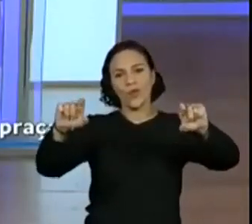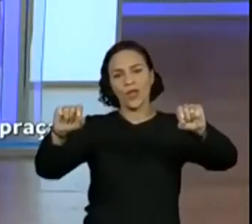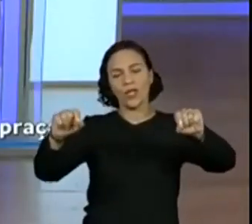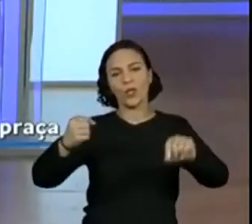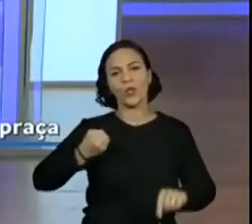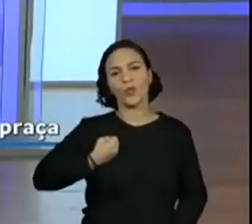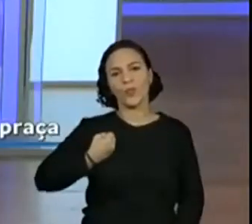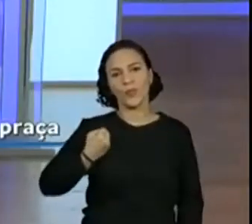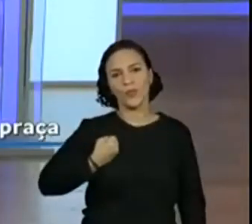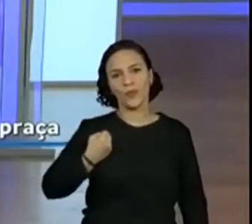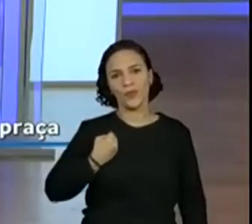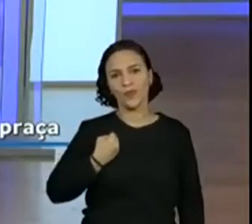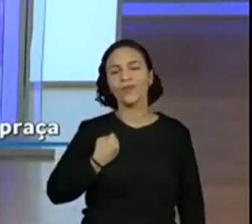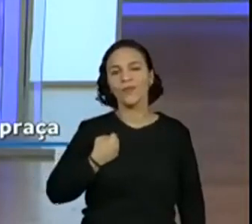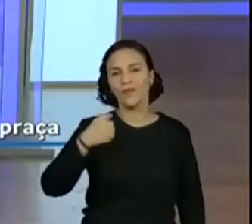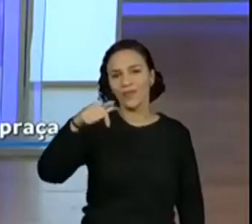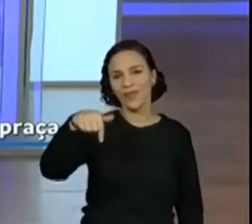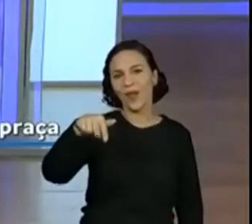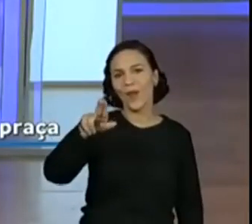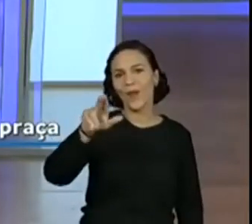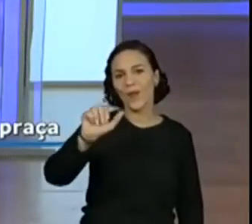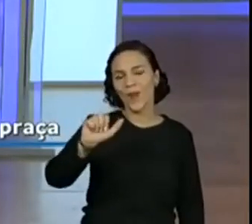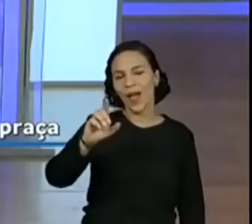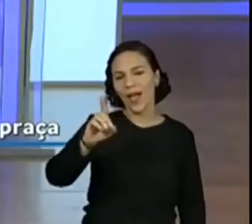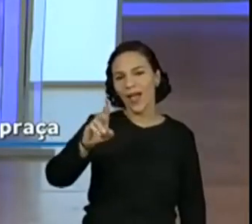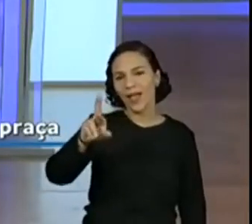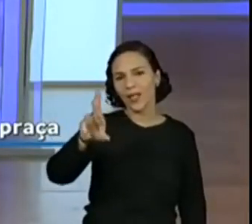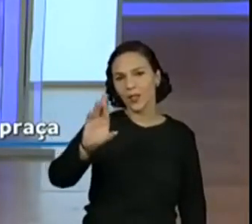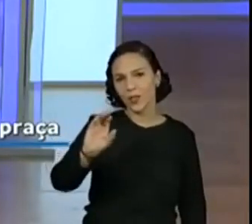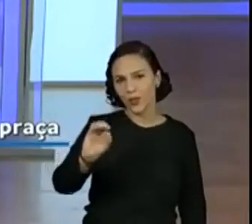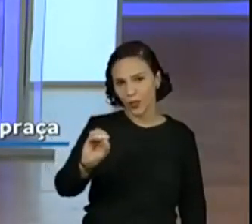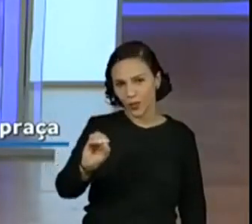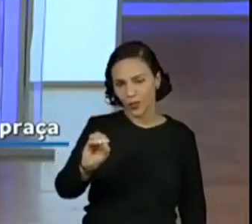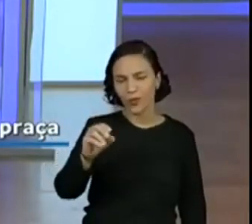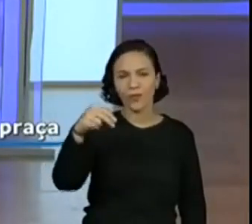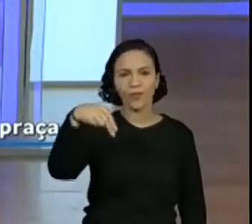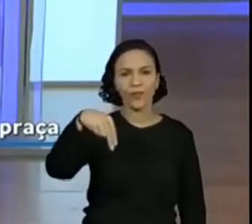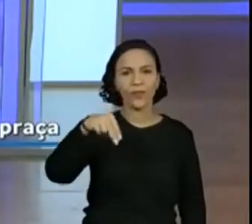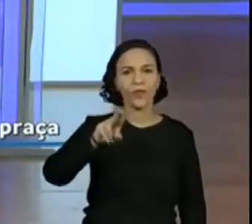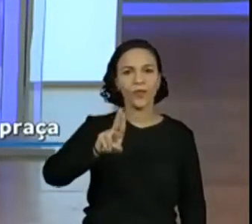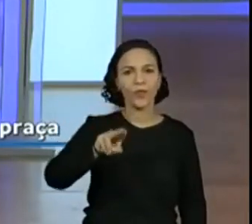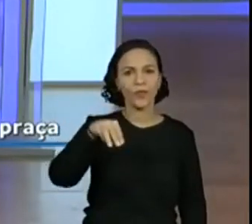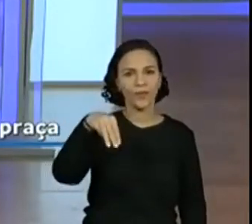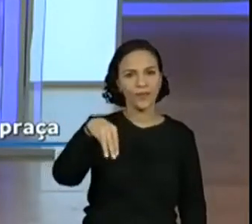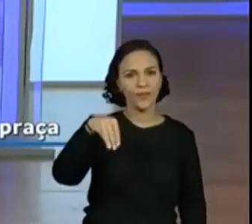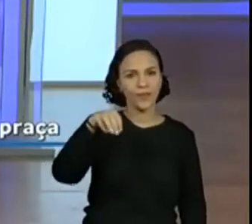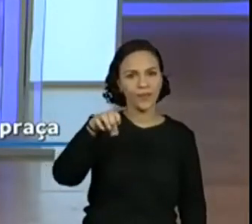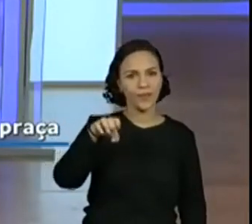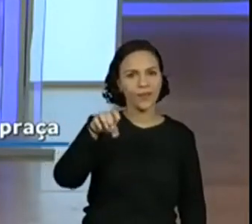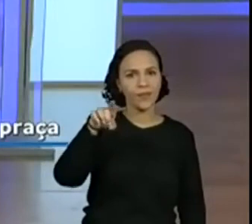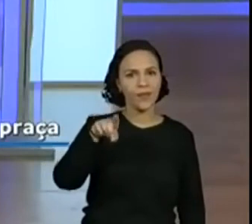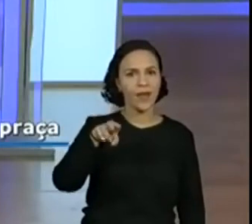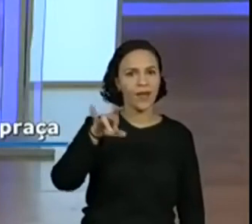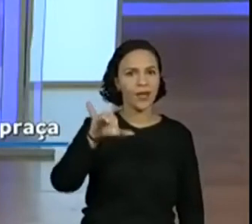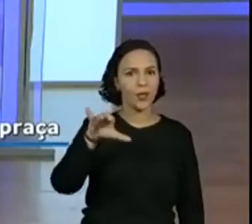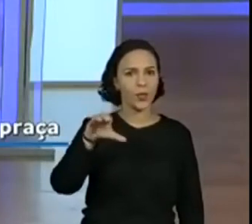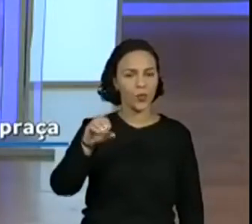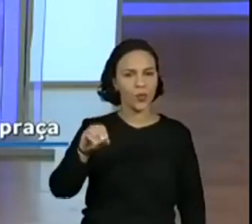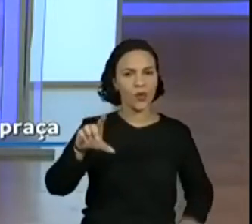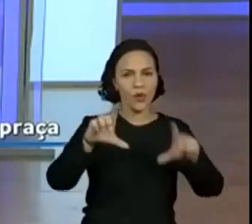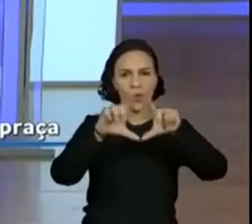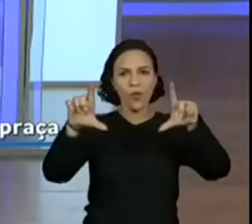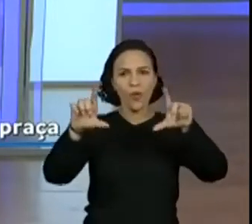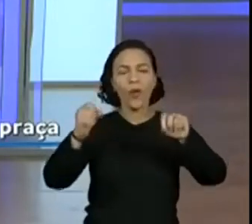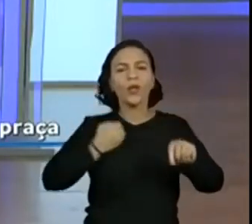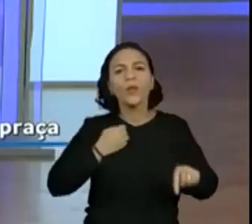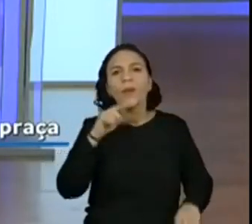quadro numérico. Acho que isso aqui já tá bem guardadinho, não é? Sim, qualquer Sempre que eu tenho dúvida, eu posso voltar lá no quadro numérico,